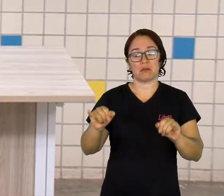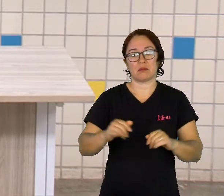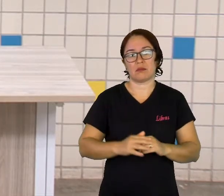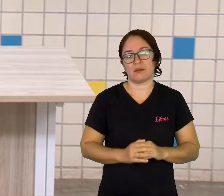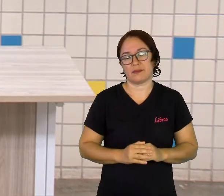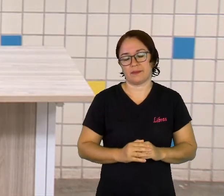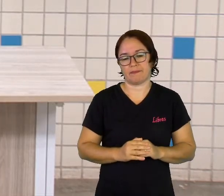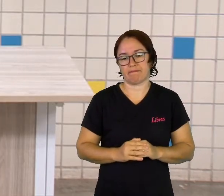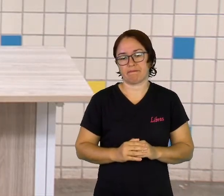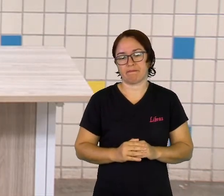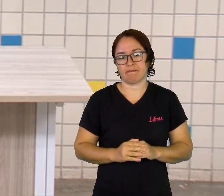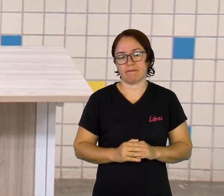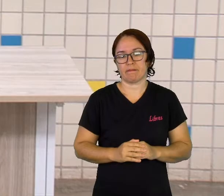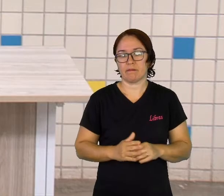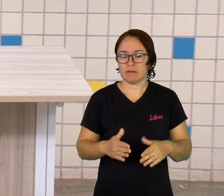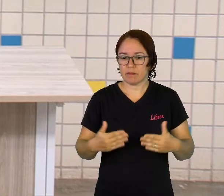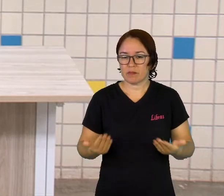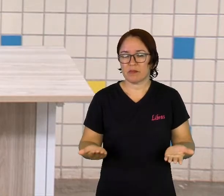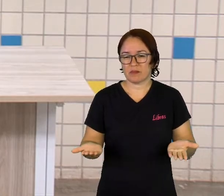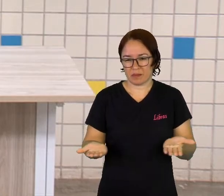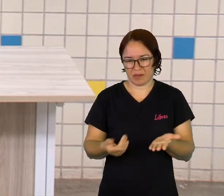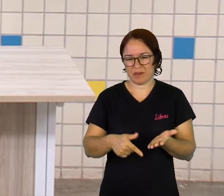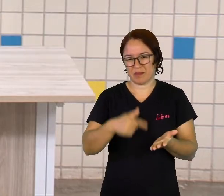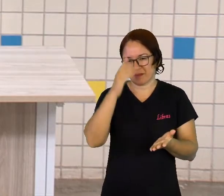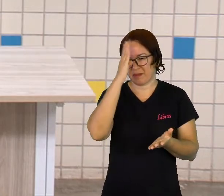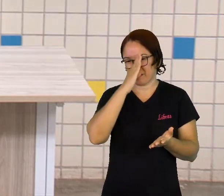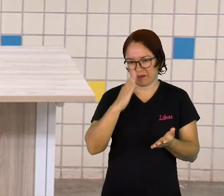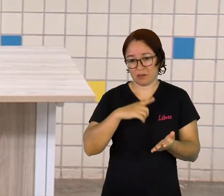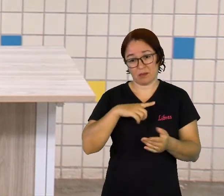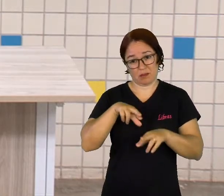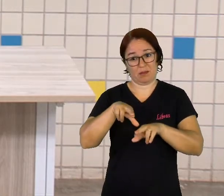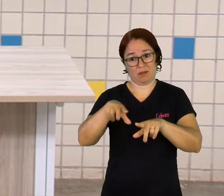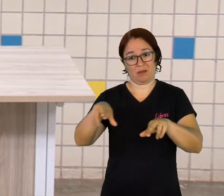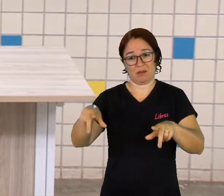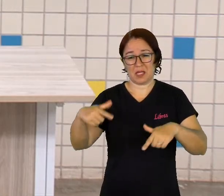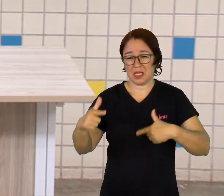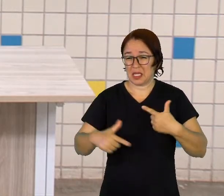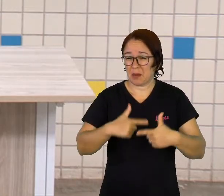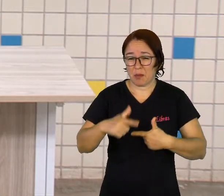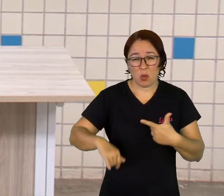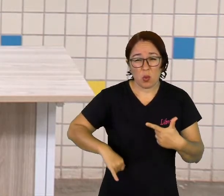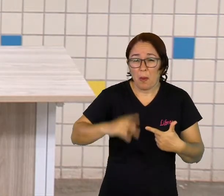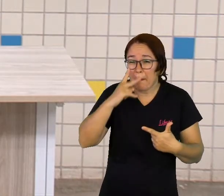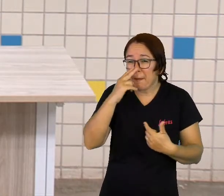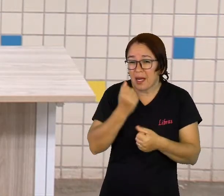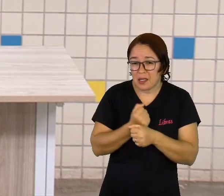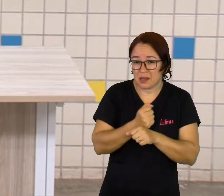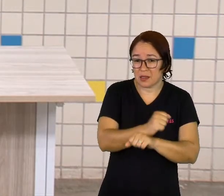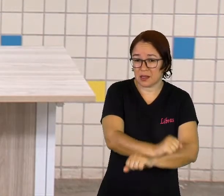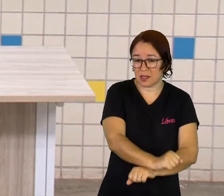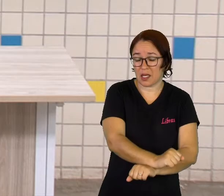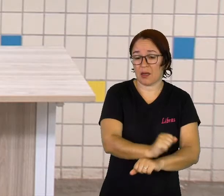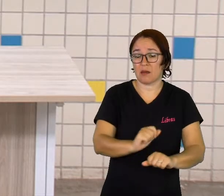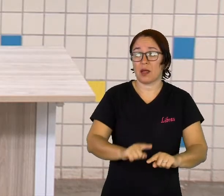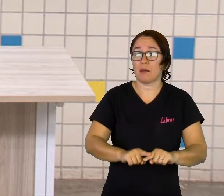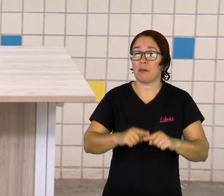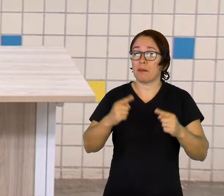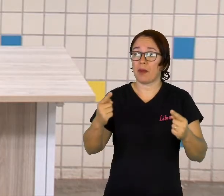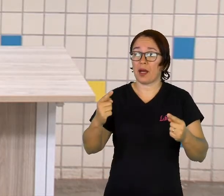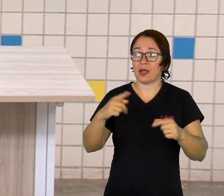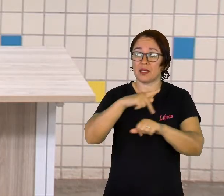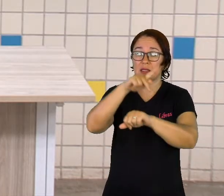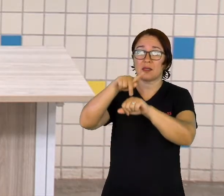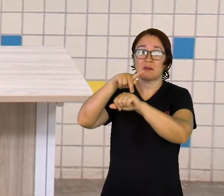escravizados no país, o Brasil é considerado internacionalmente um dos países mais